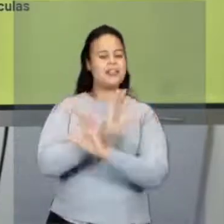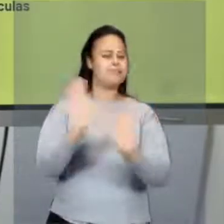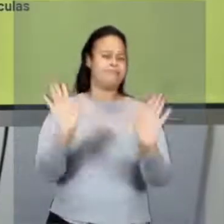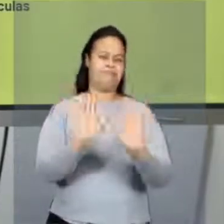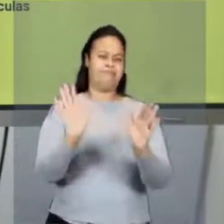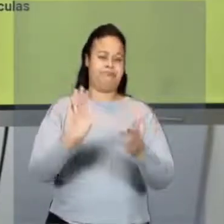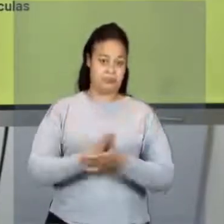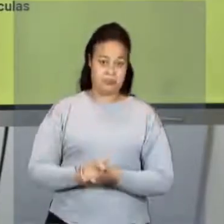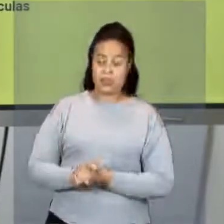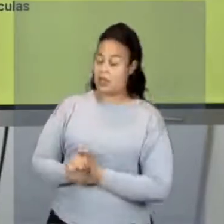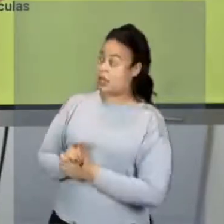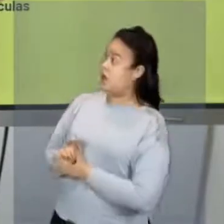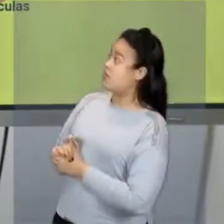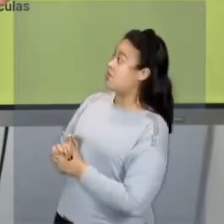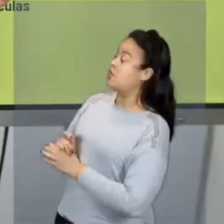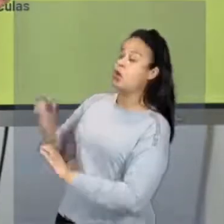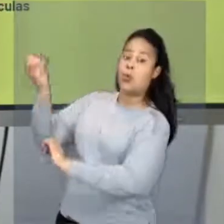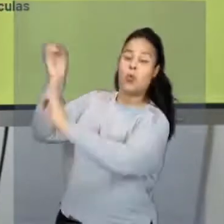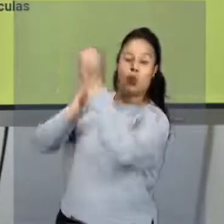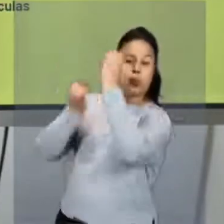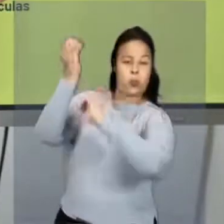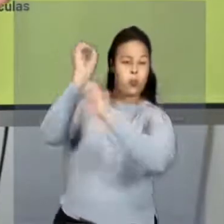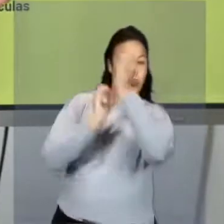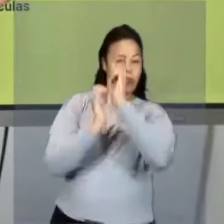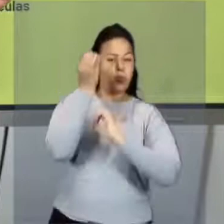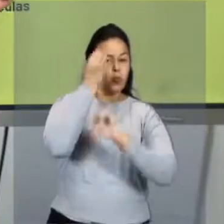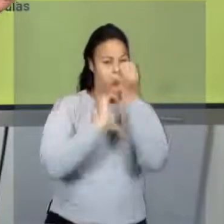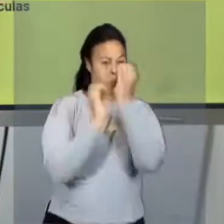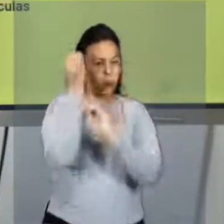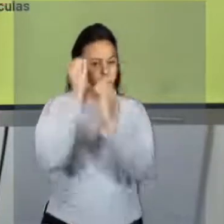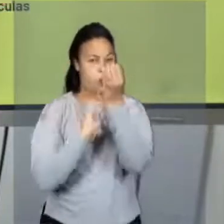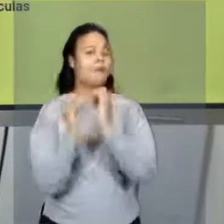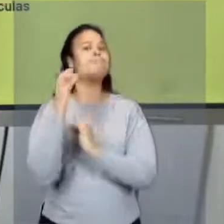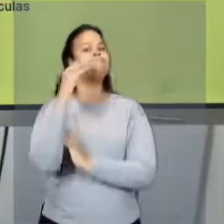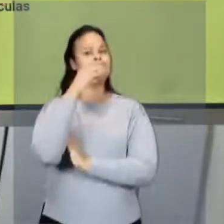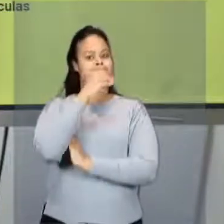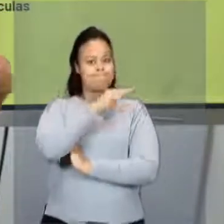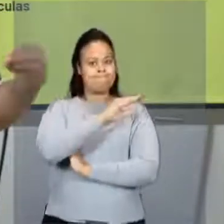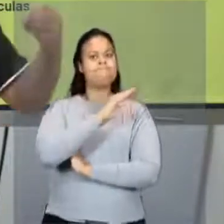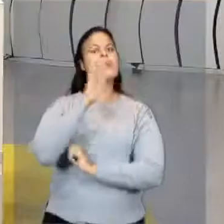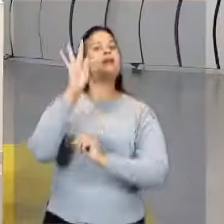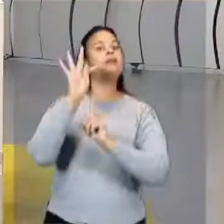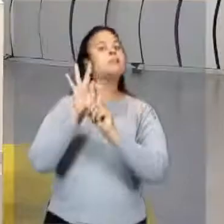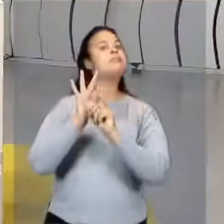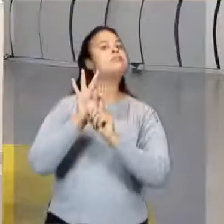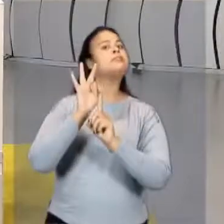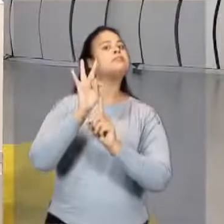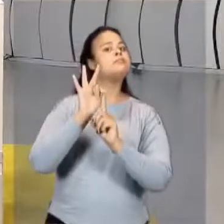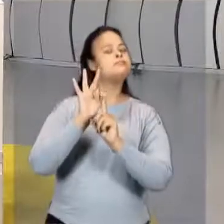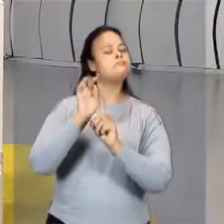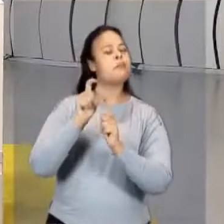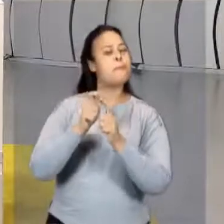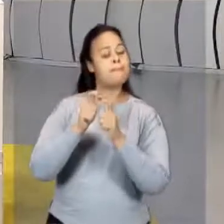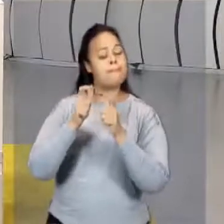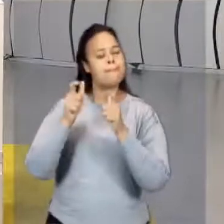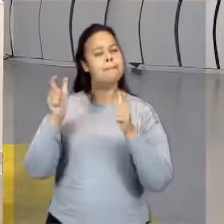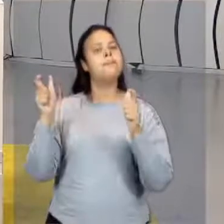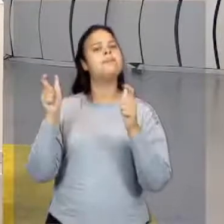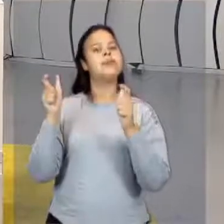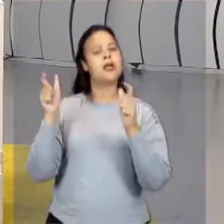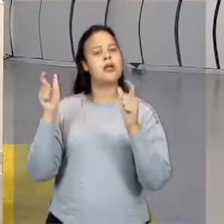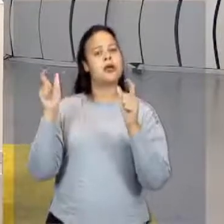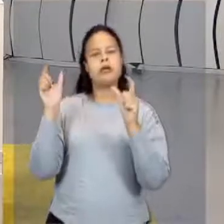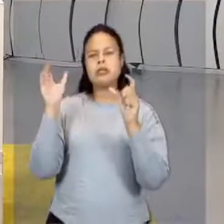Aqui já existe uma agitação maior. Percebemos aqui que a temperatura é maior, neste caso.